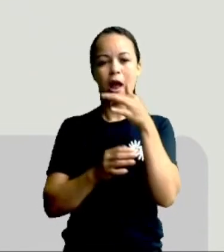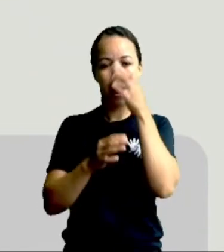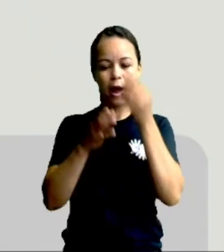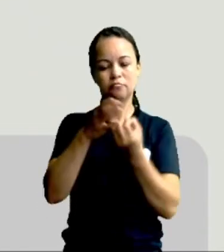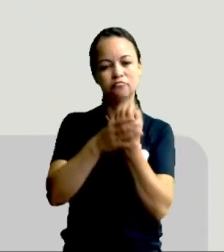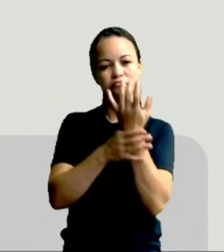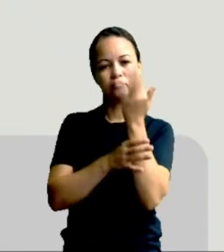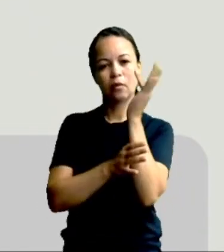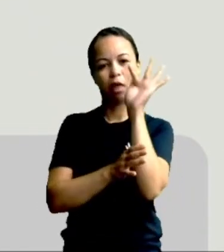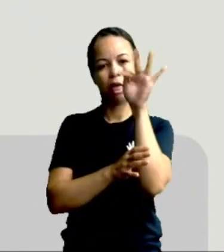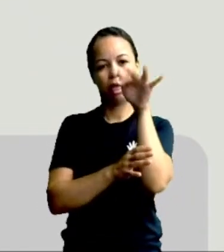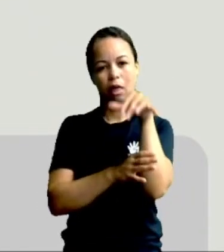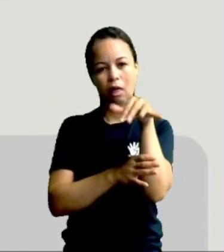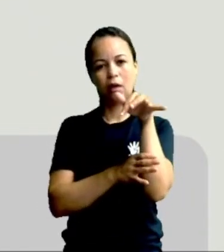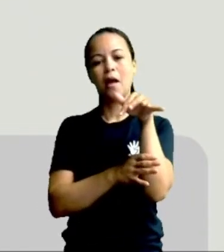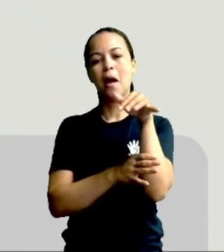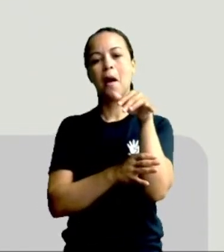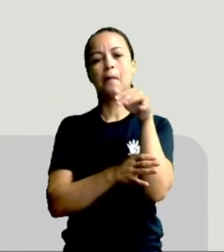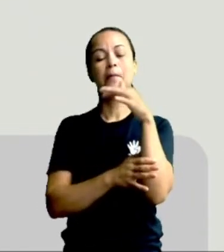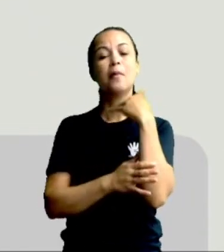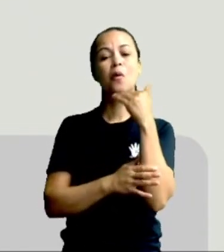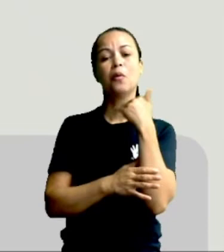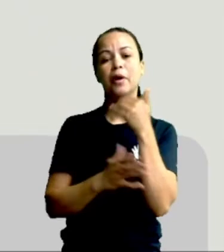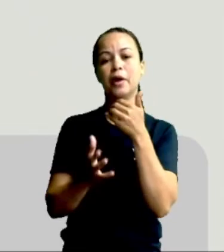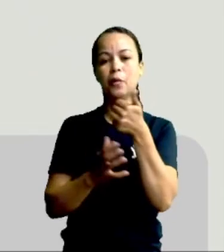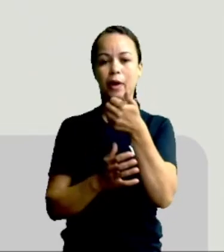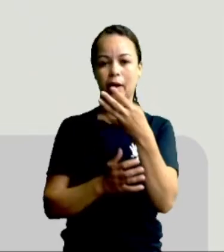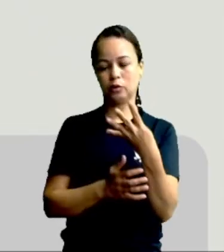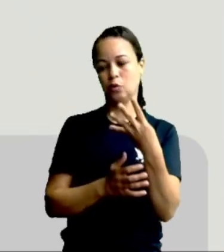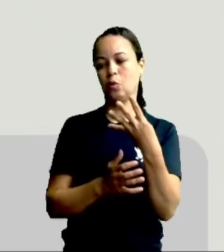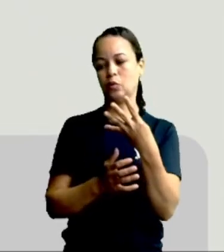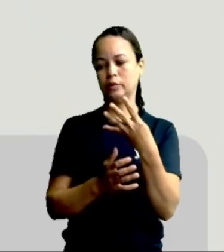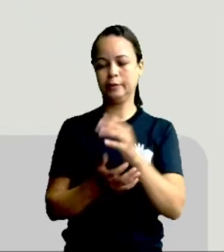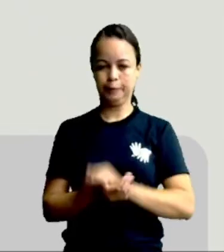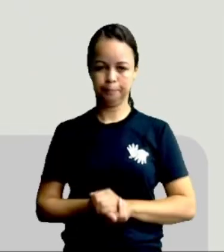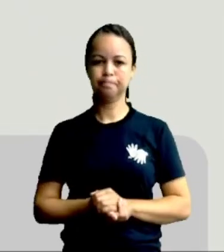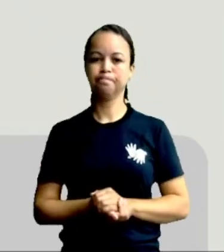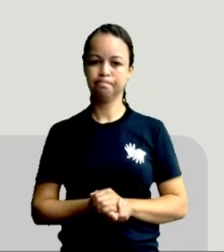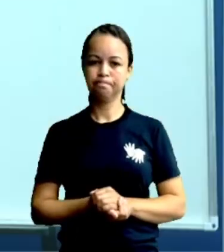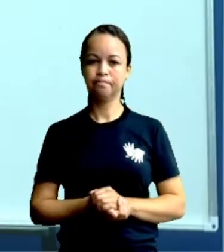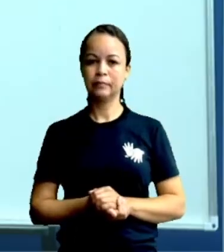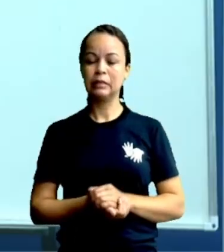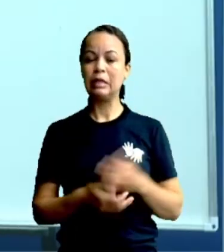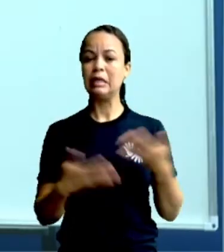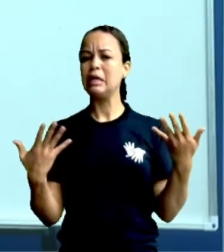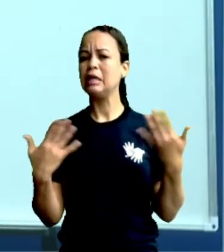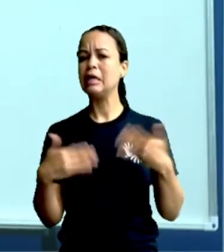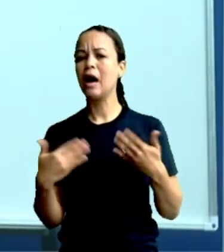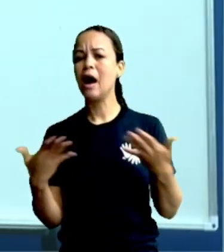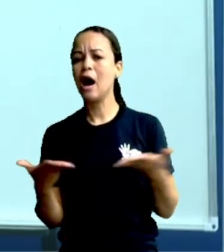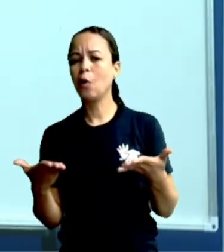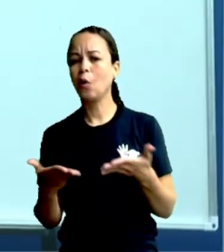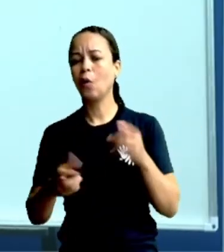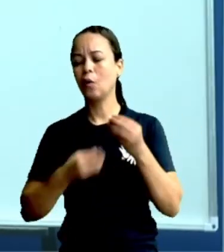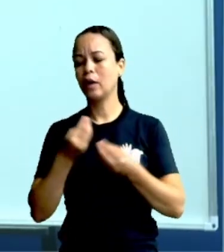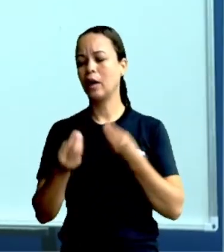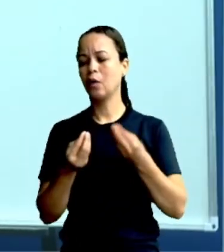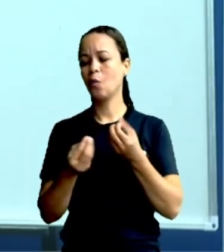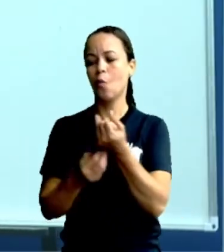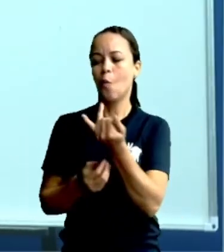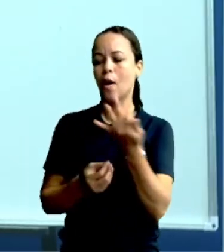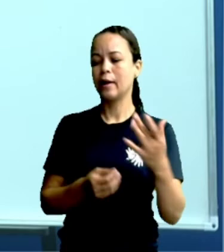mudas ficaram no jardim de Ana Maria? E agora, vem comigo aqui no quadro para a gente